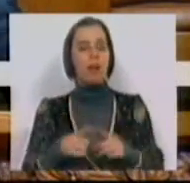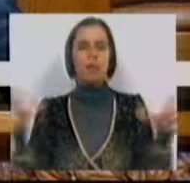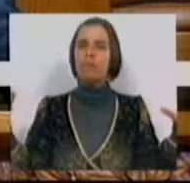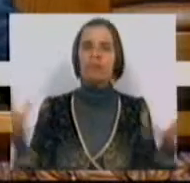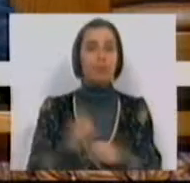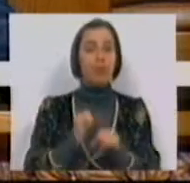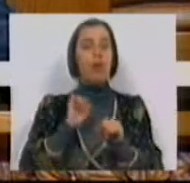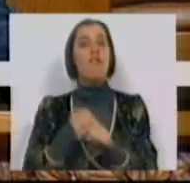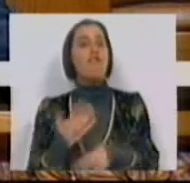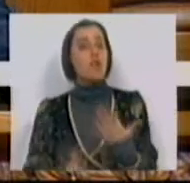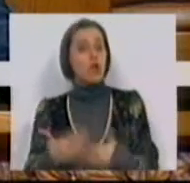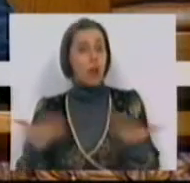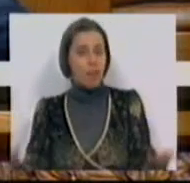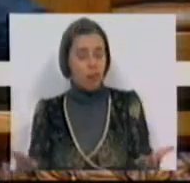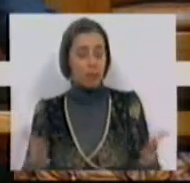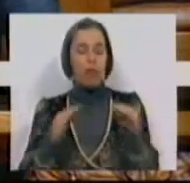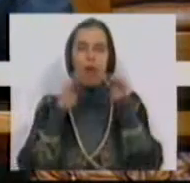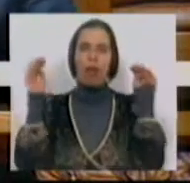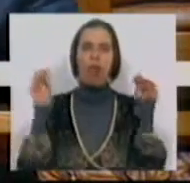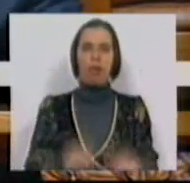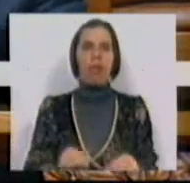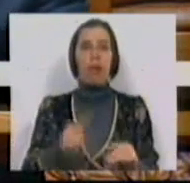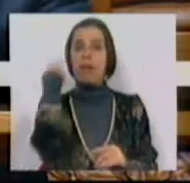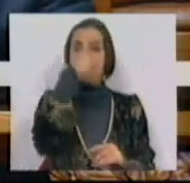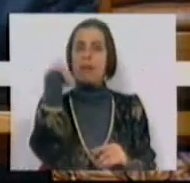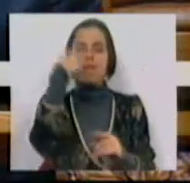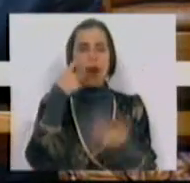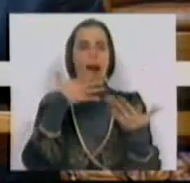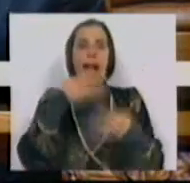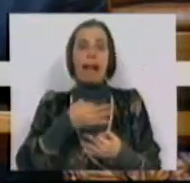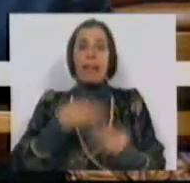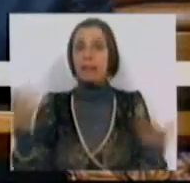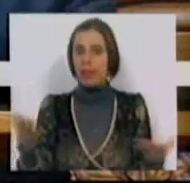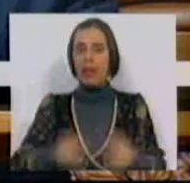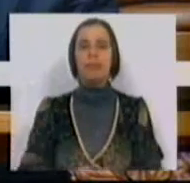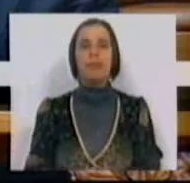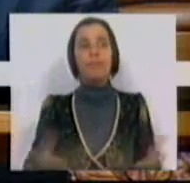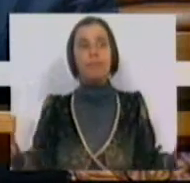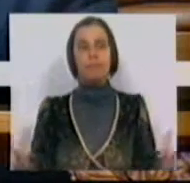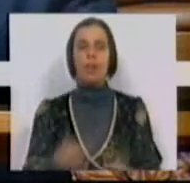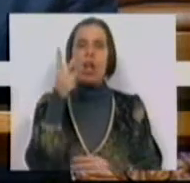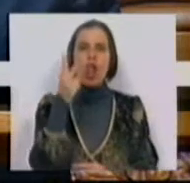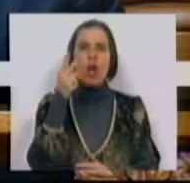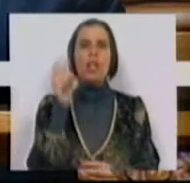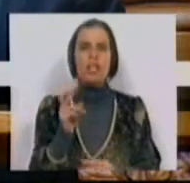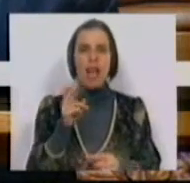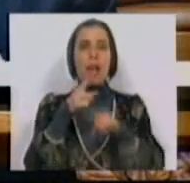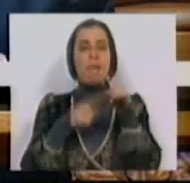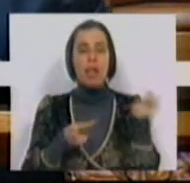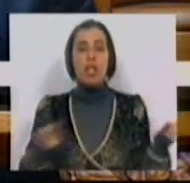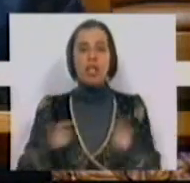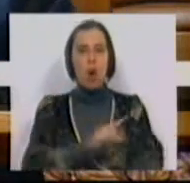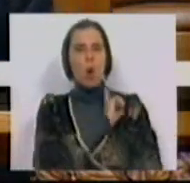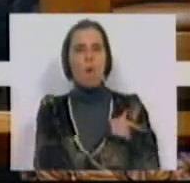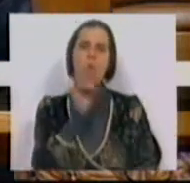desmantelou o seu funcionamento, afundou a sua imagem e credibilidade. Foram dois anos e meio de gestão